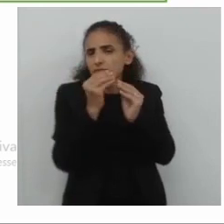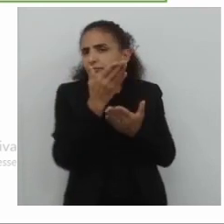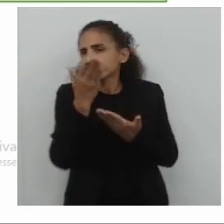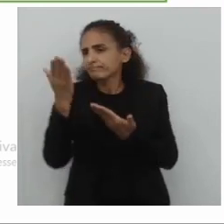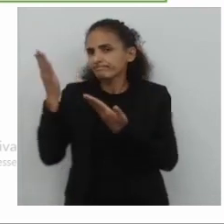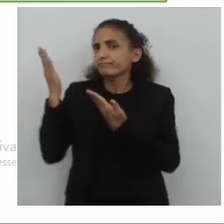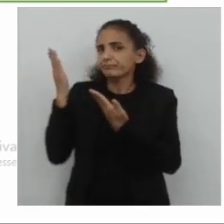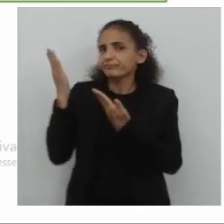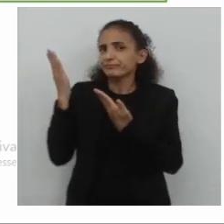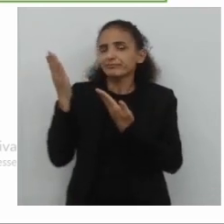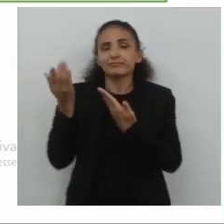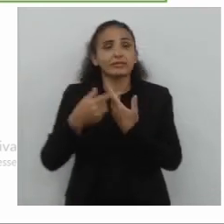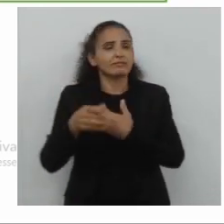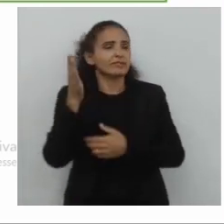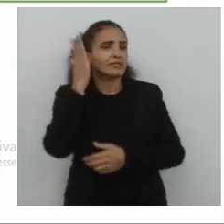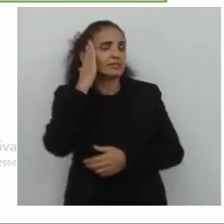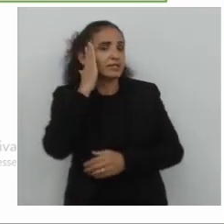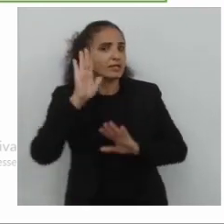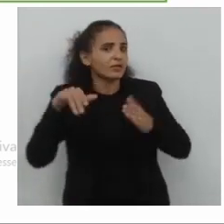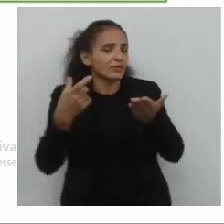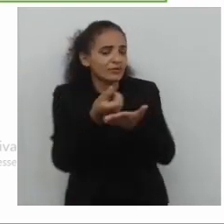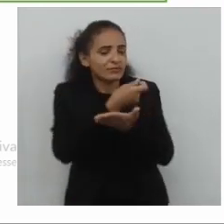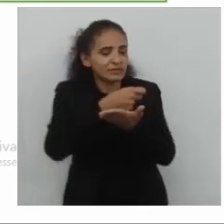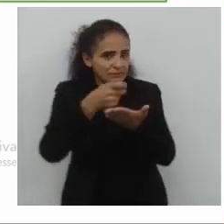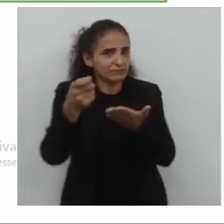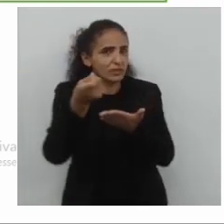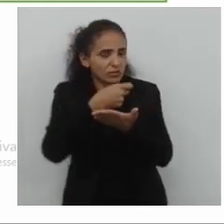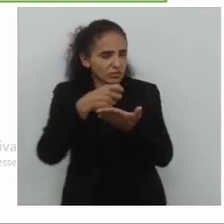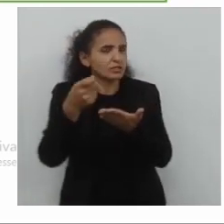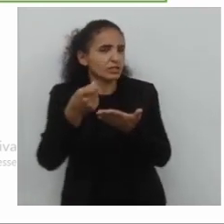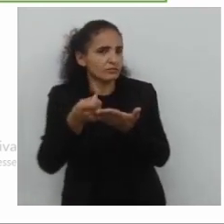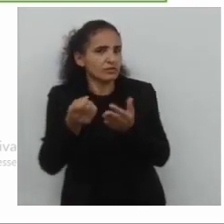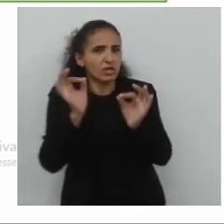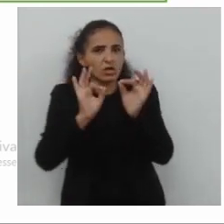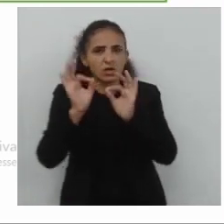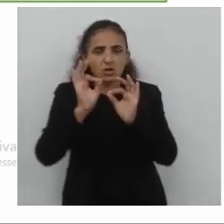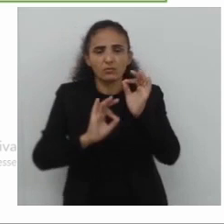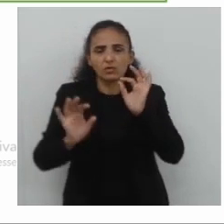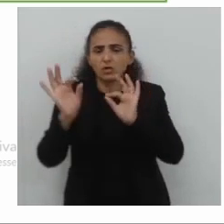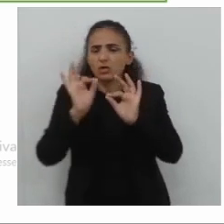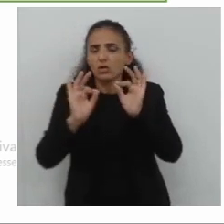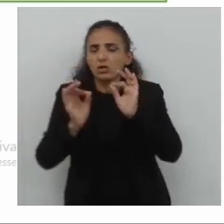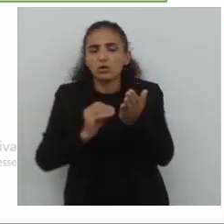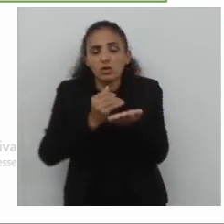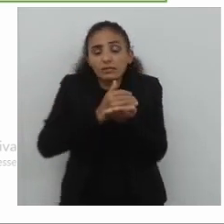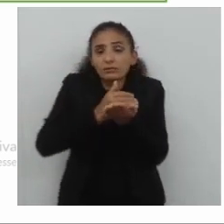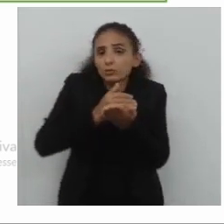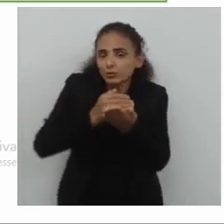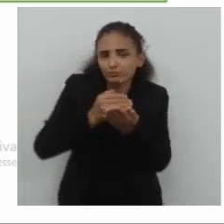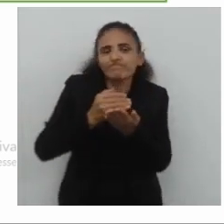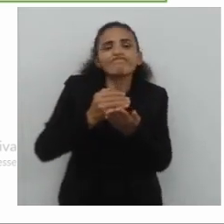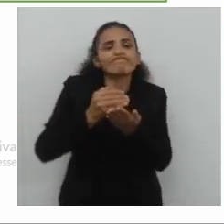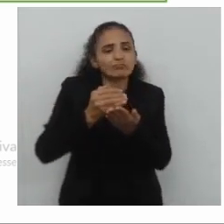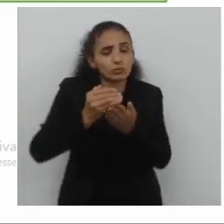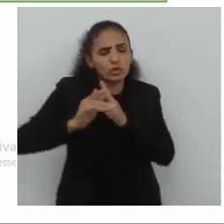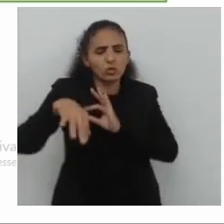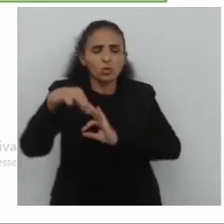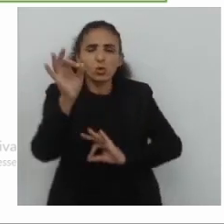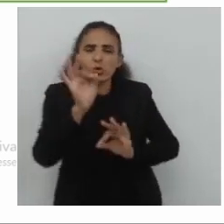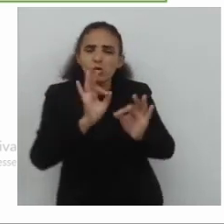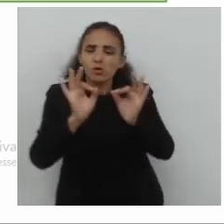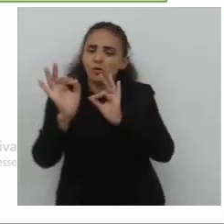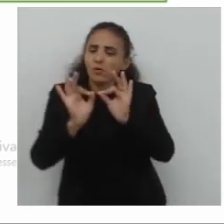vocês. Quando forem escrever um texto, para que seu texto, aí você tem a questão da produção do texto, a